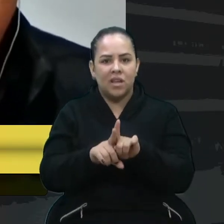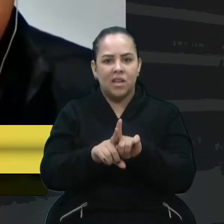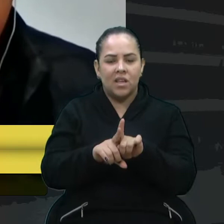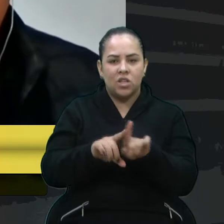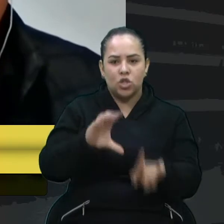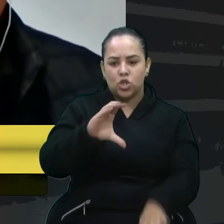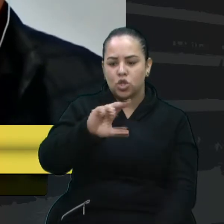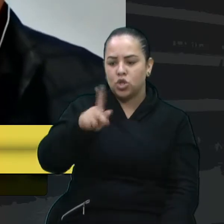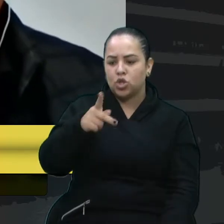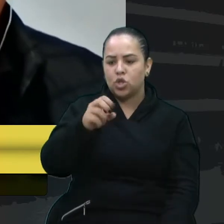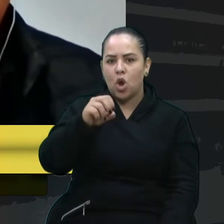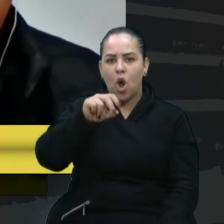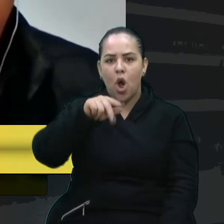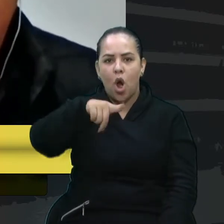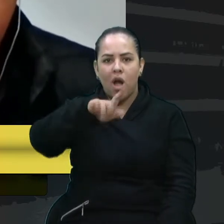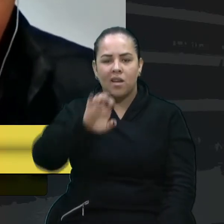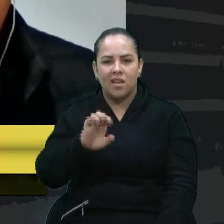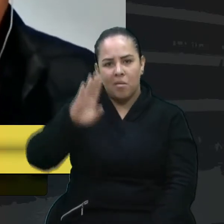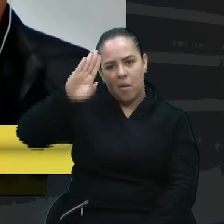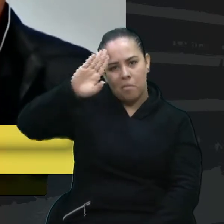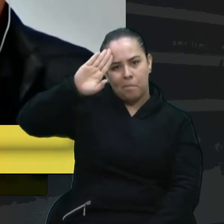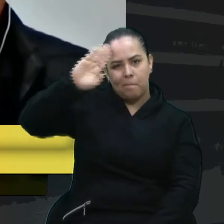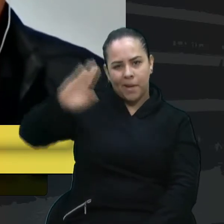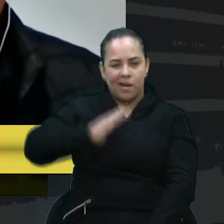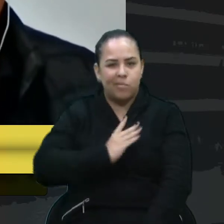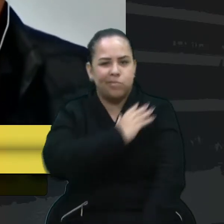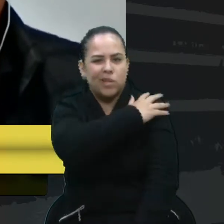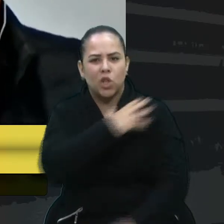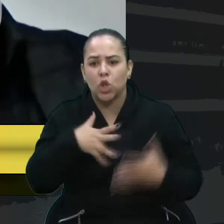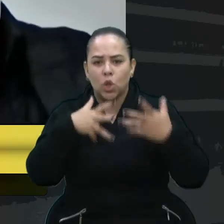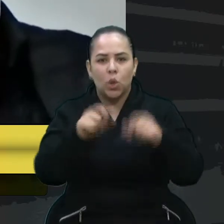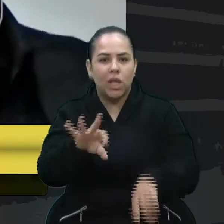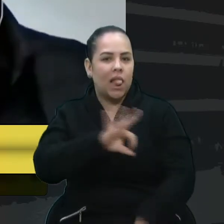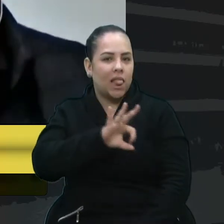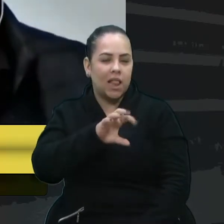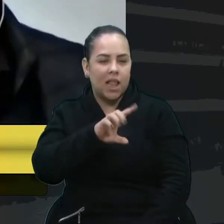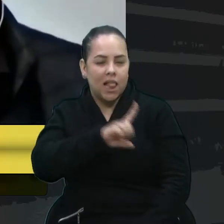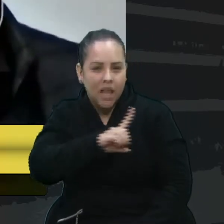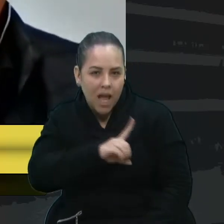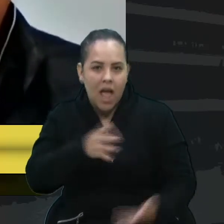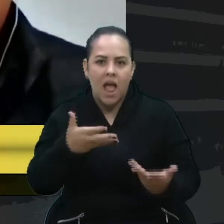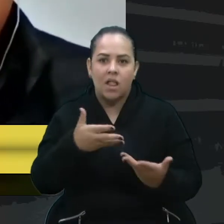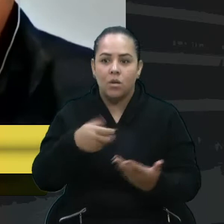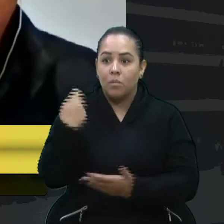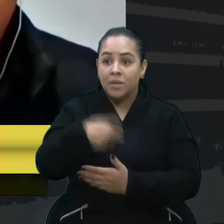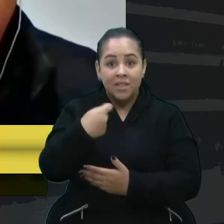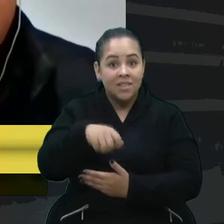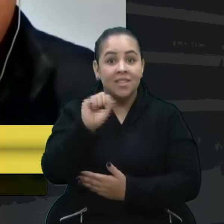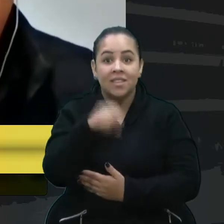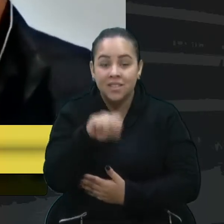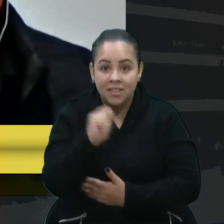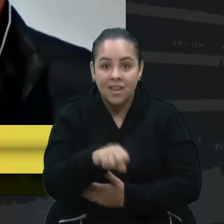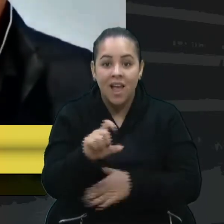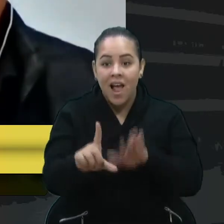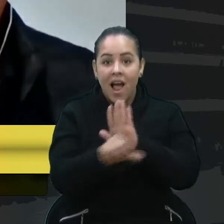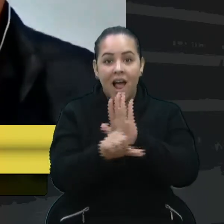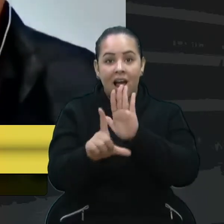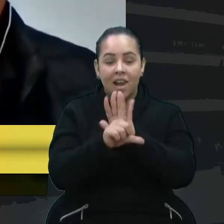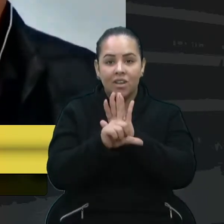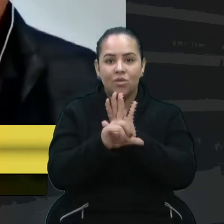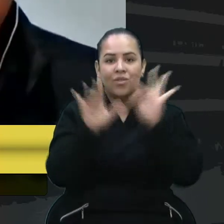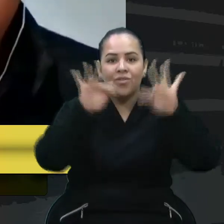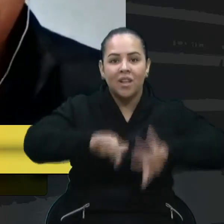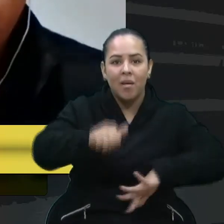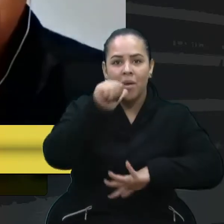majores, com os delegados da cidade. A blitz é necessária. A lei seca foi um exemplo aqui para dentro de